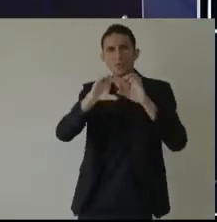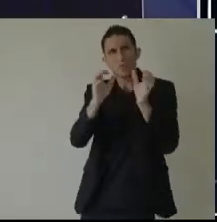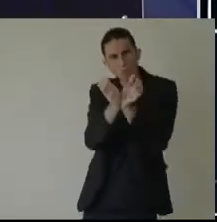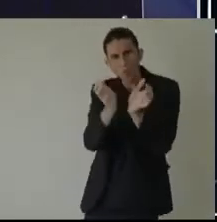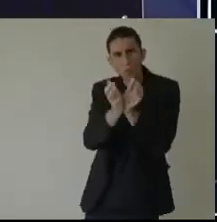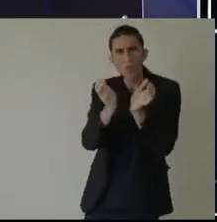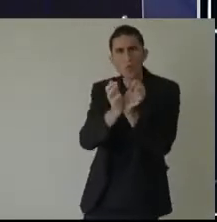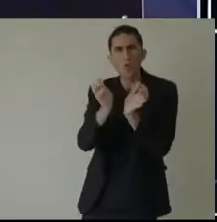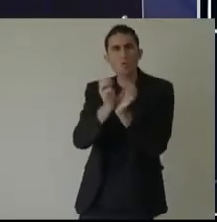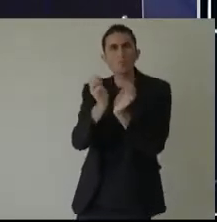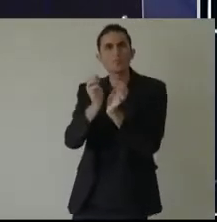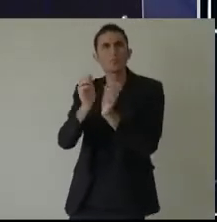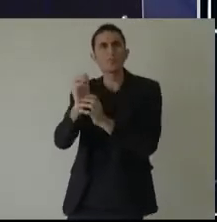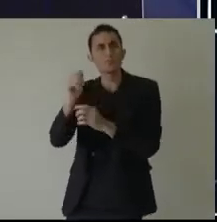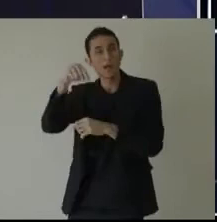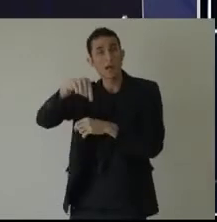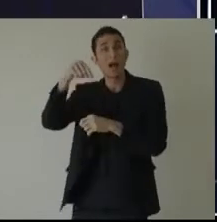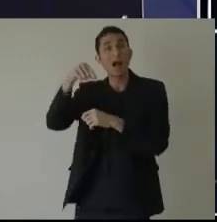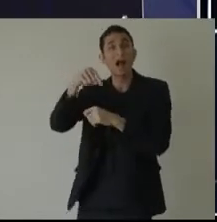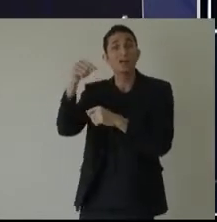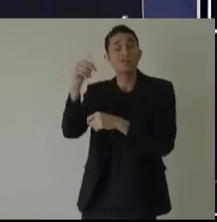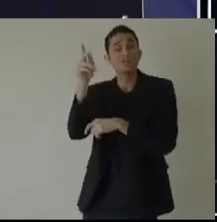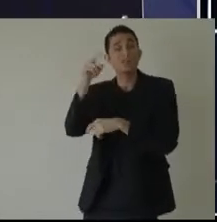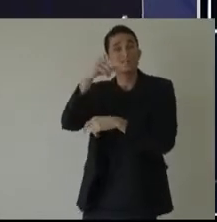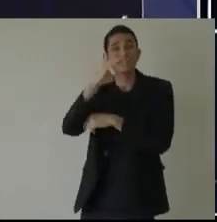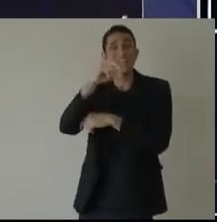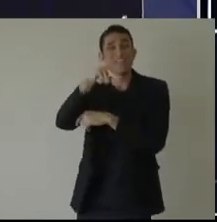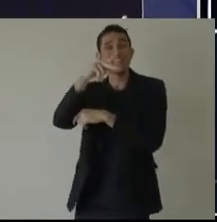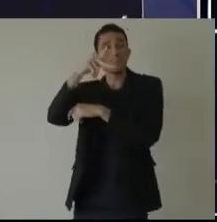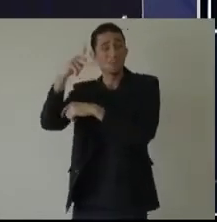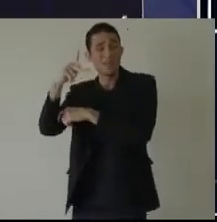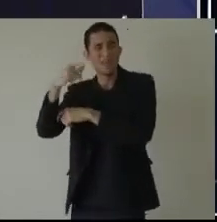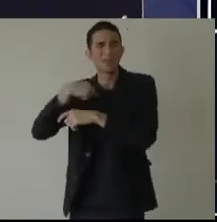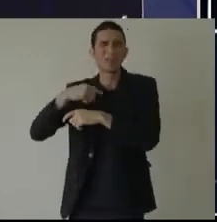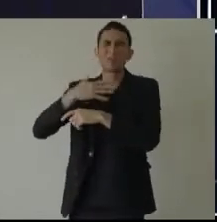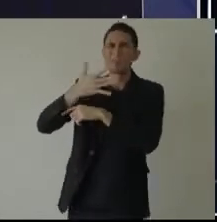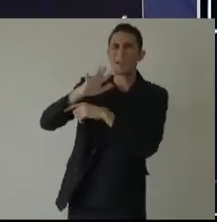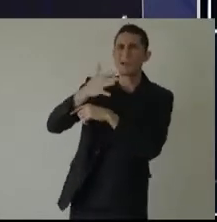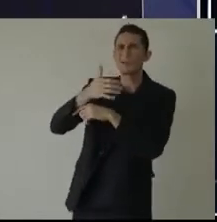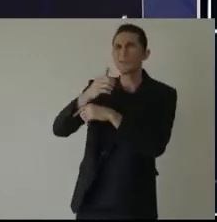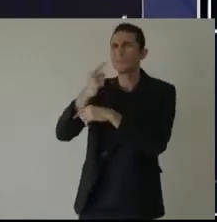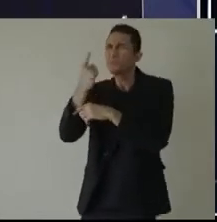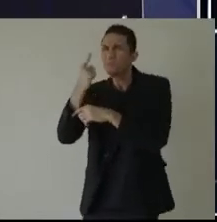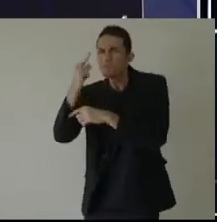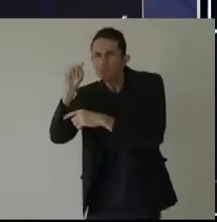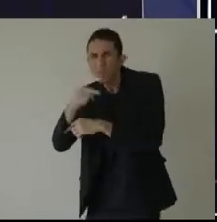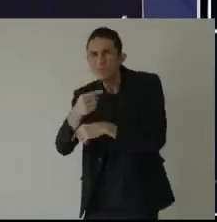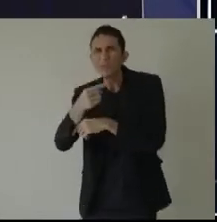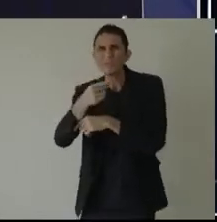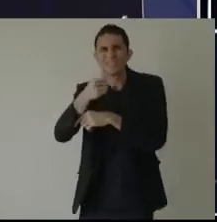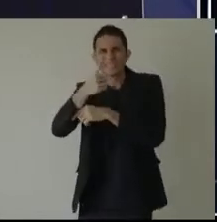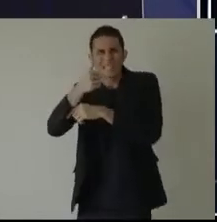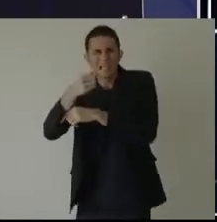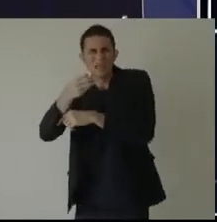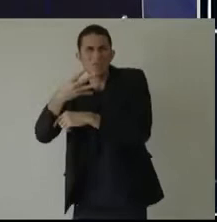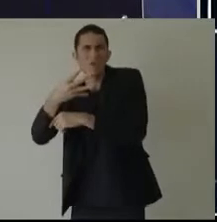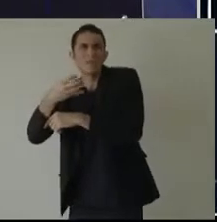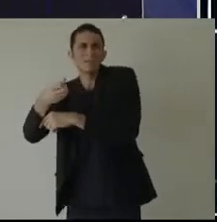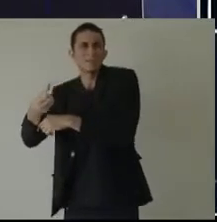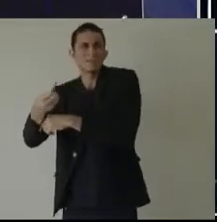.146 quilômetros de estradas pavimentadas, avaliados, 42